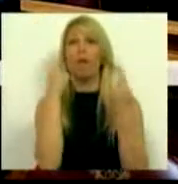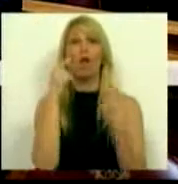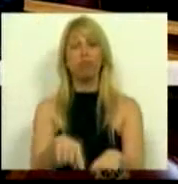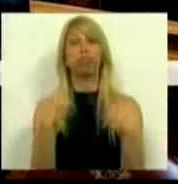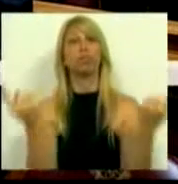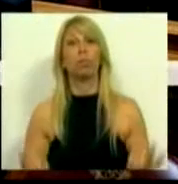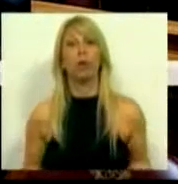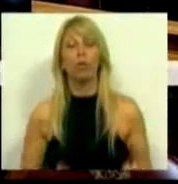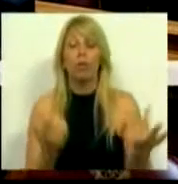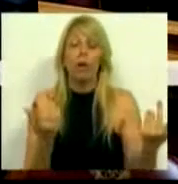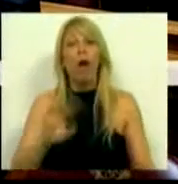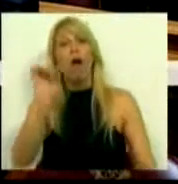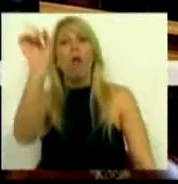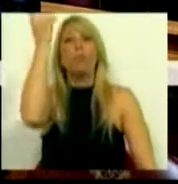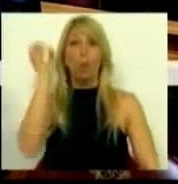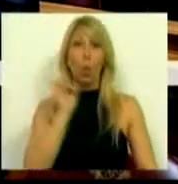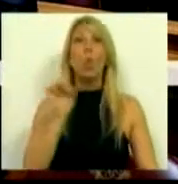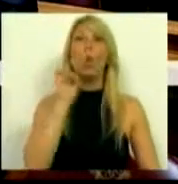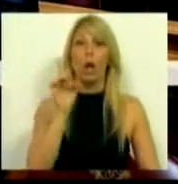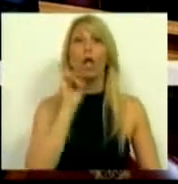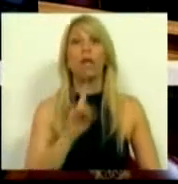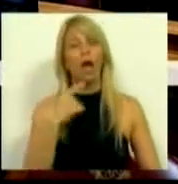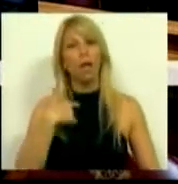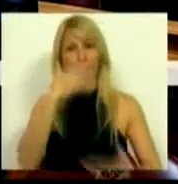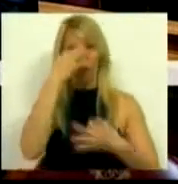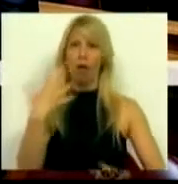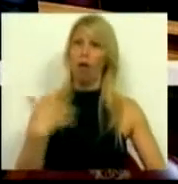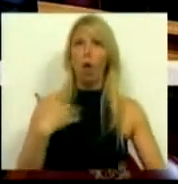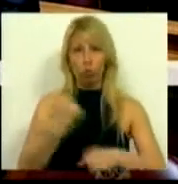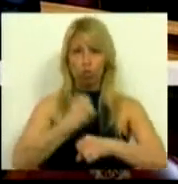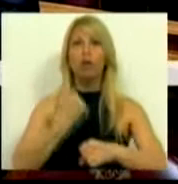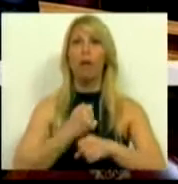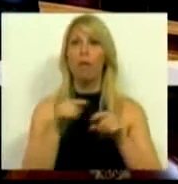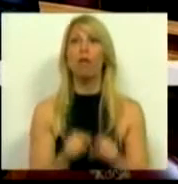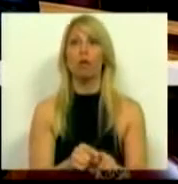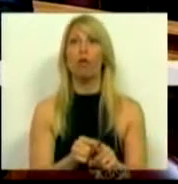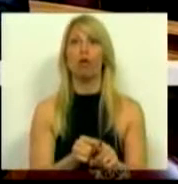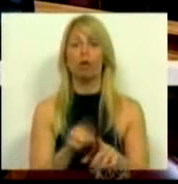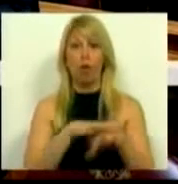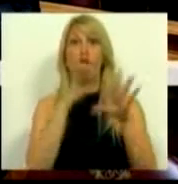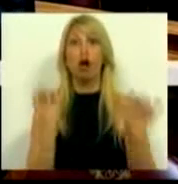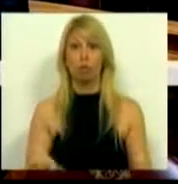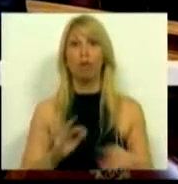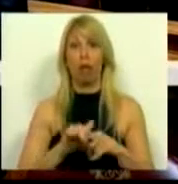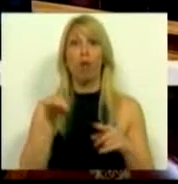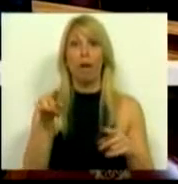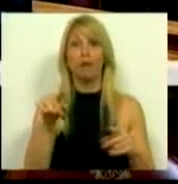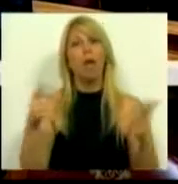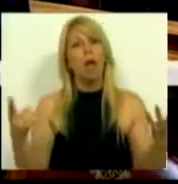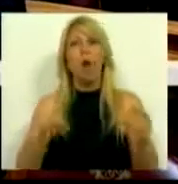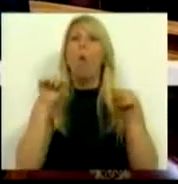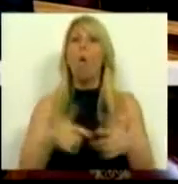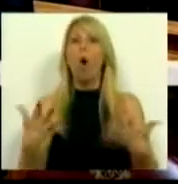fora a qualidade e o brilho, a abnegação dos trabalhadores e dos recursos humanos do Hospital de Alcobaça, aquele hospital